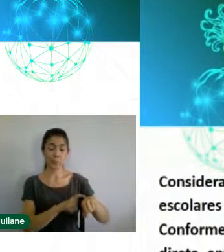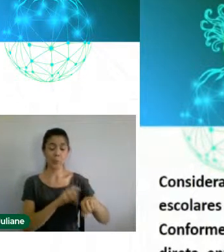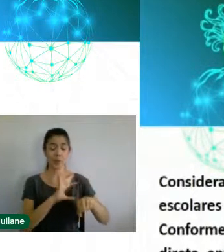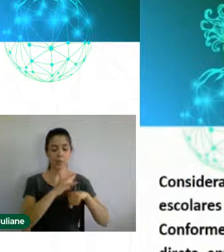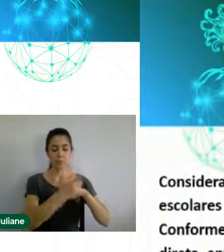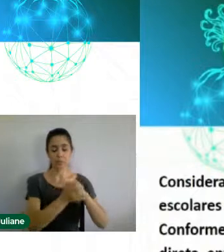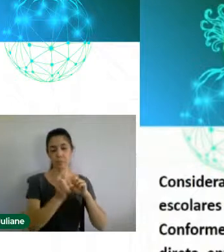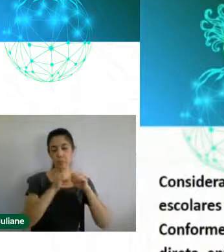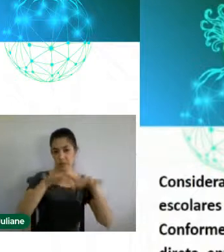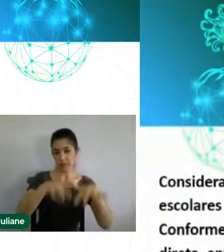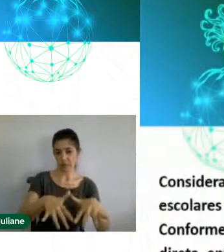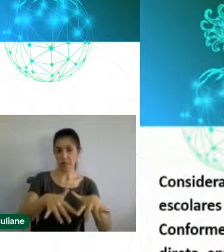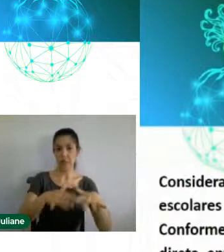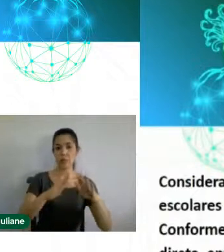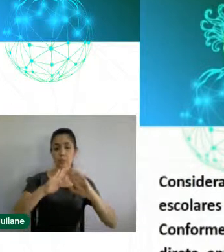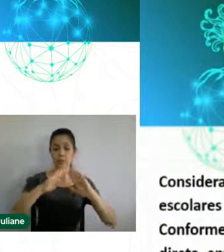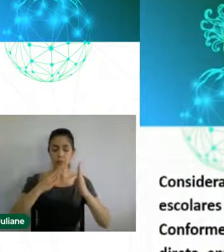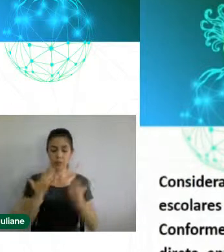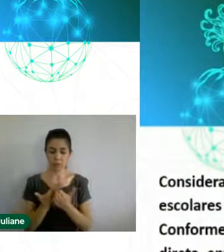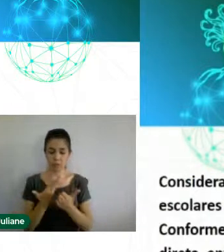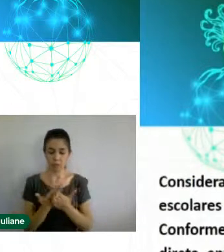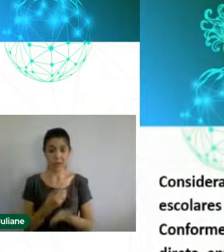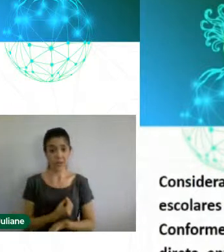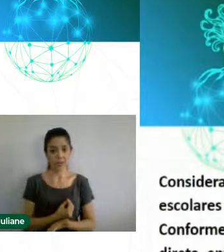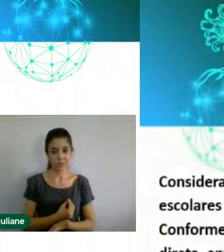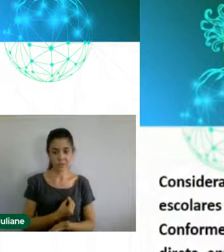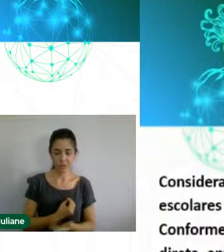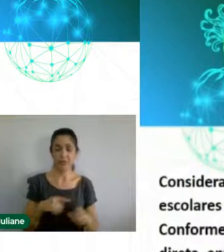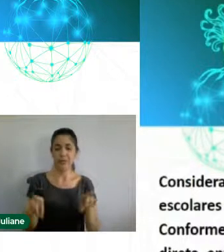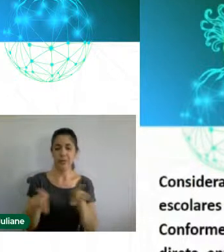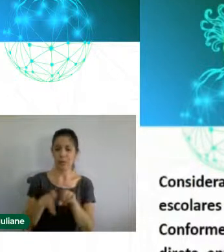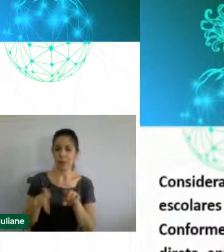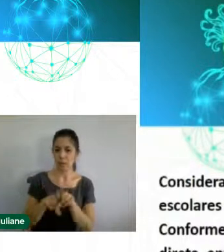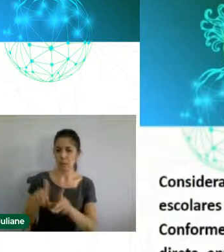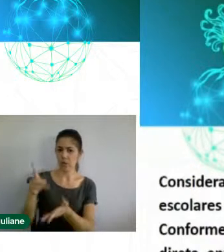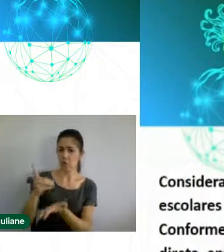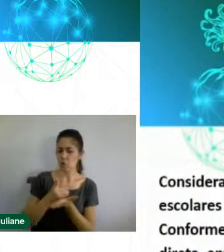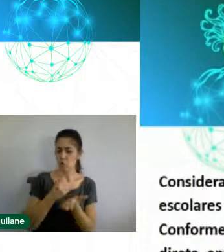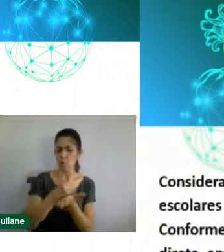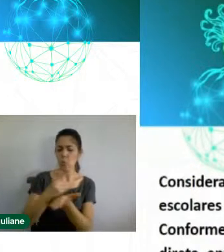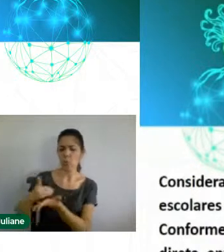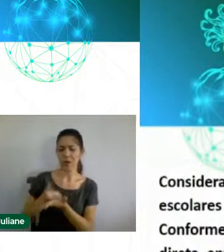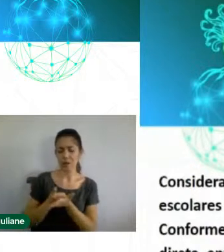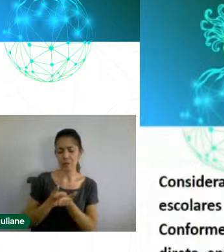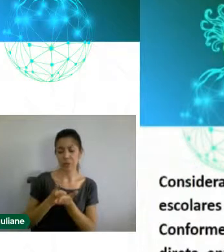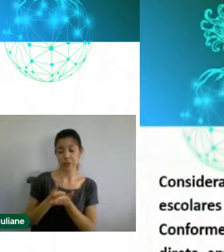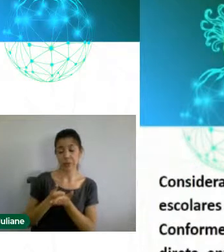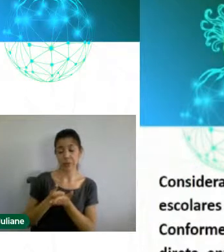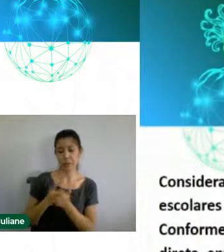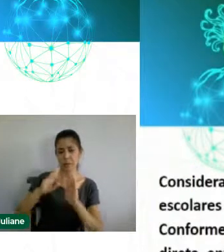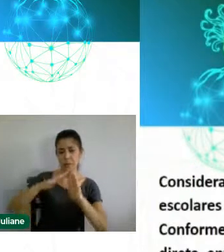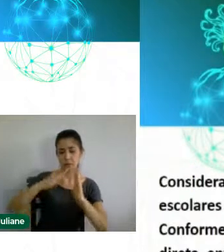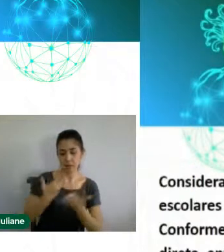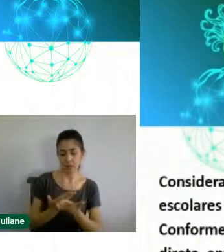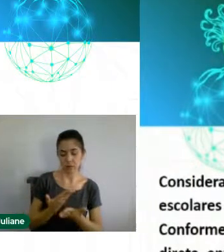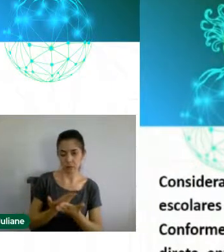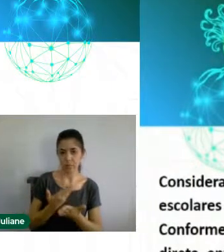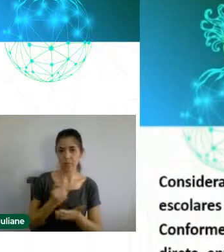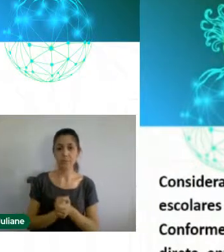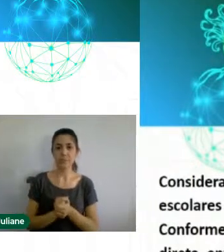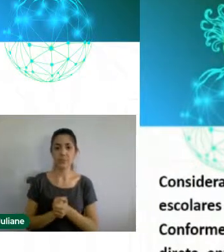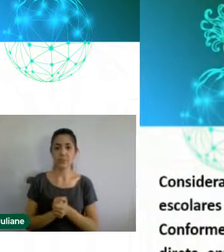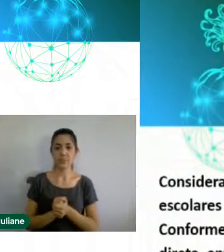ambiental nos documentos orientadores das redes. Conforme apontamentos no instrumento, 11 dos